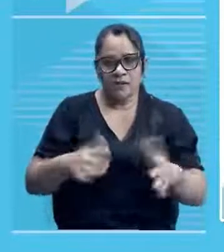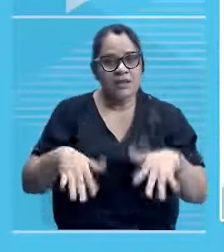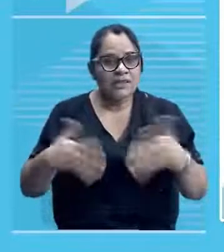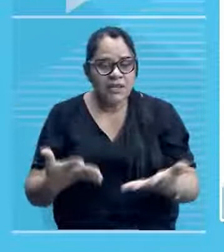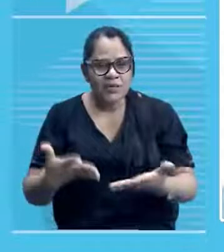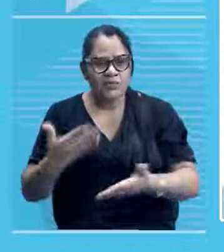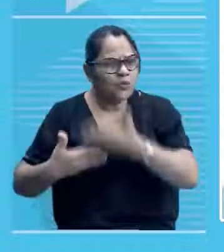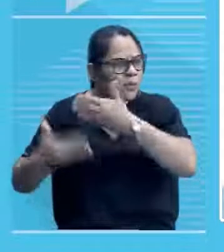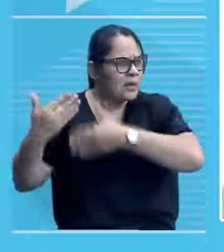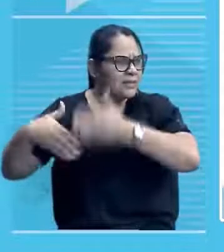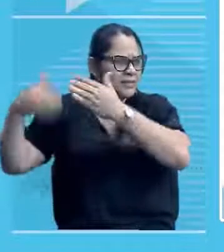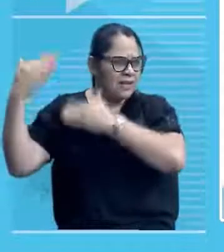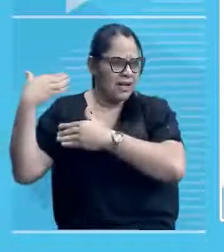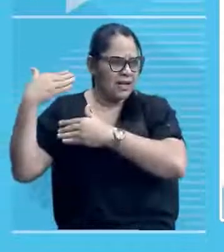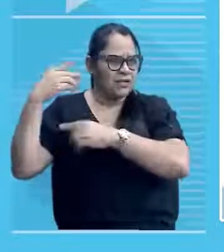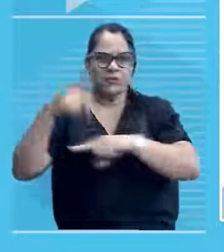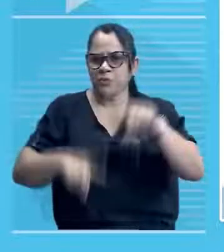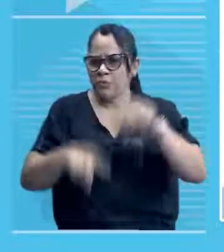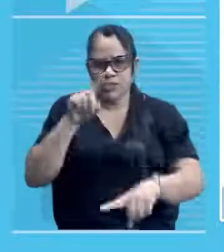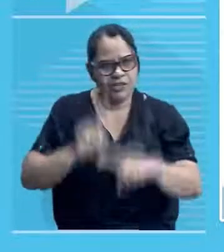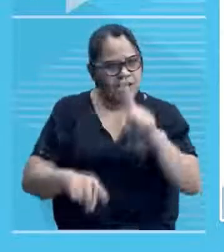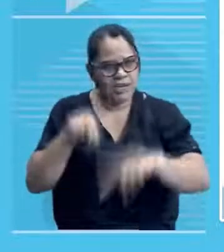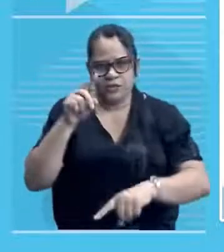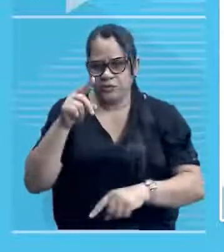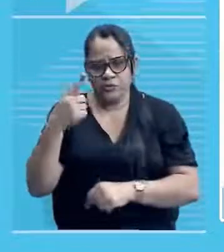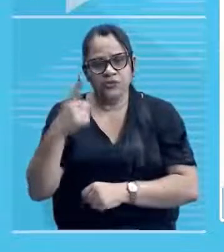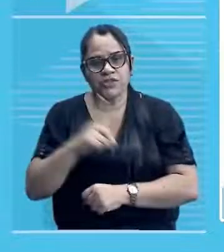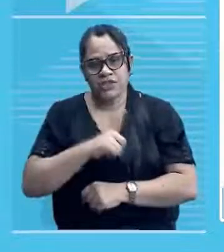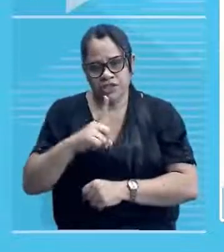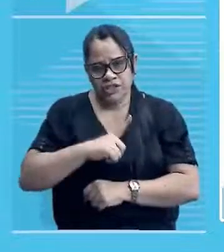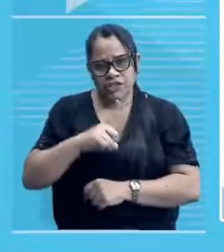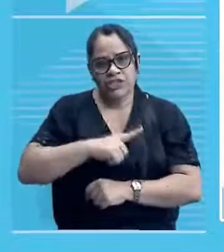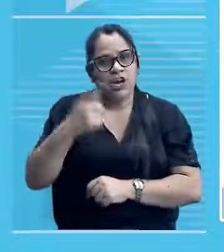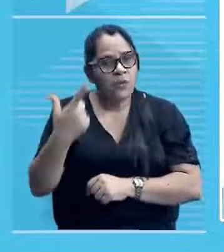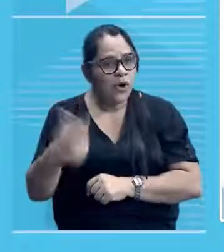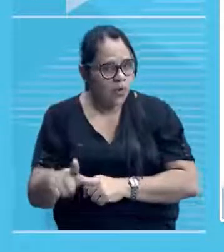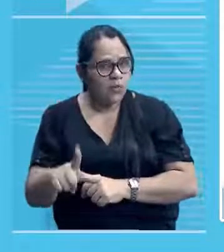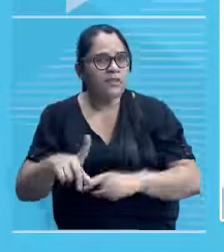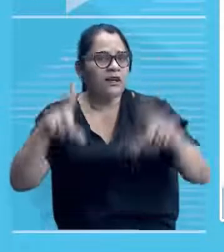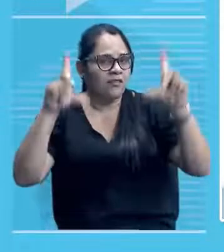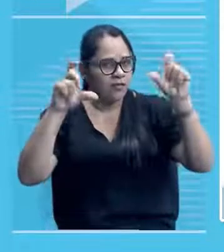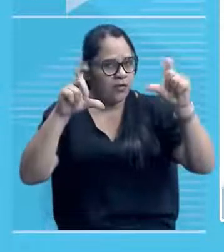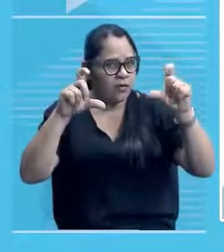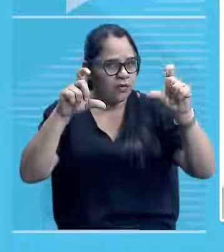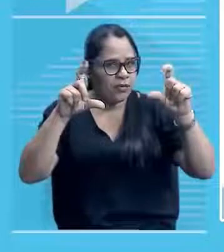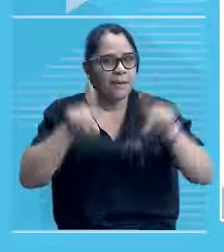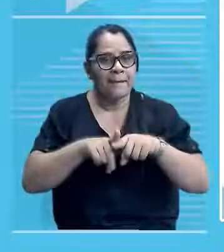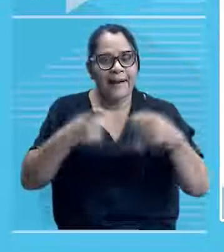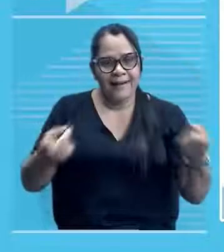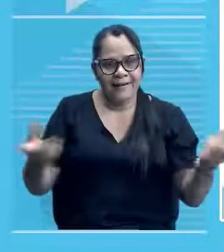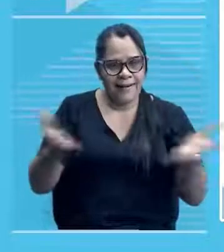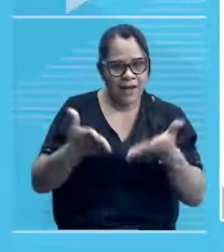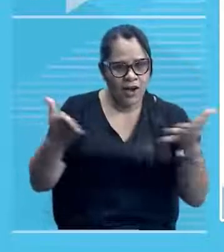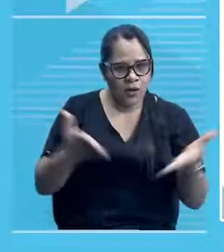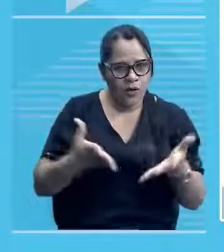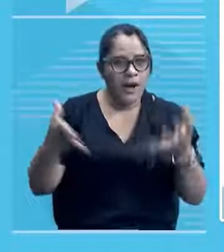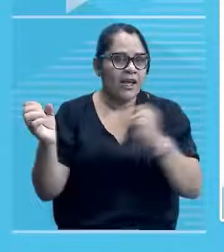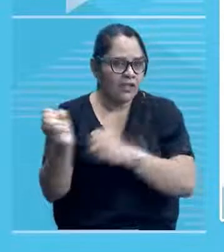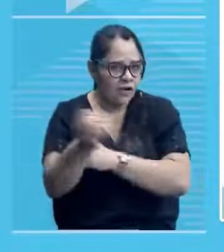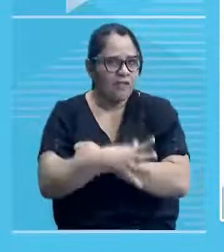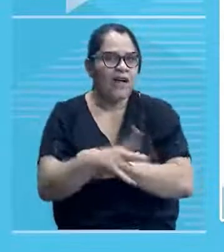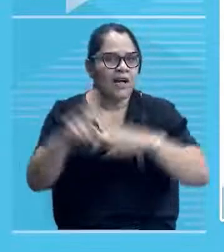fisicamente foi assim, né? Tinha uma outra cor, aí agora foi revitalizada e atualmente